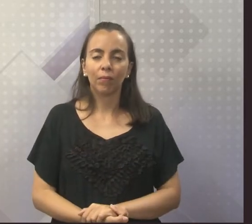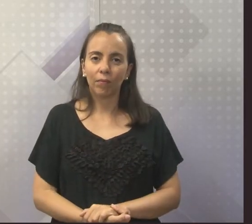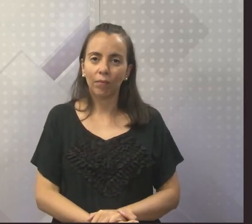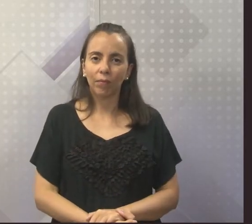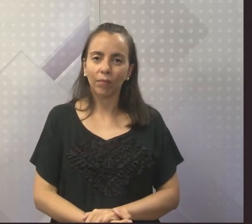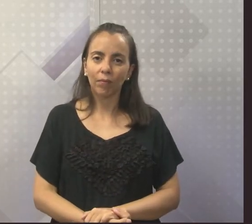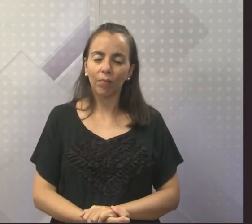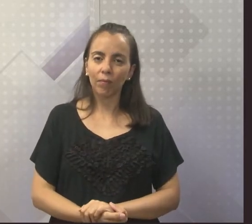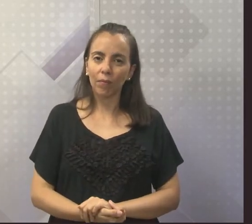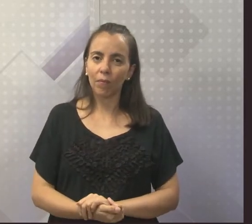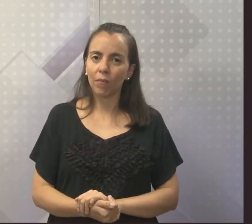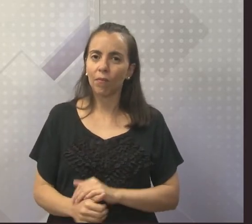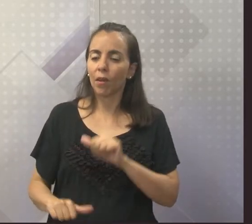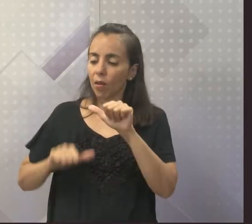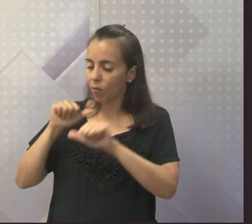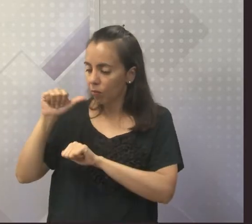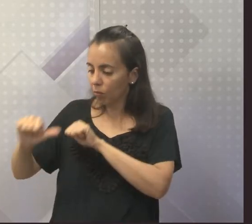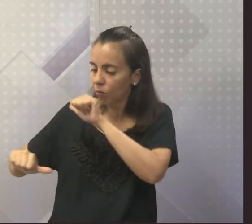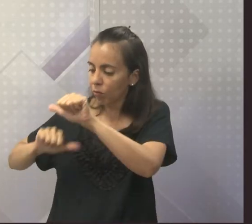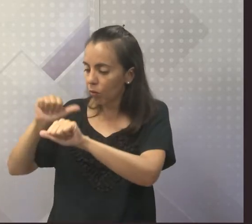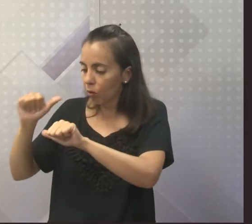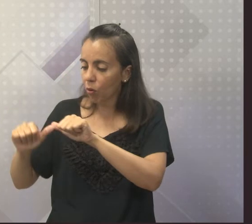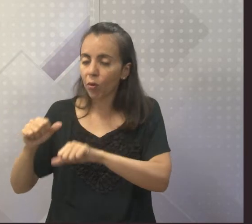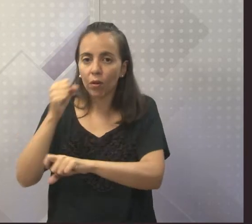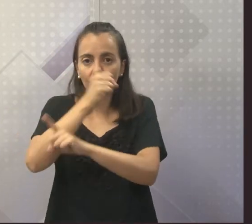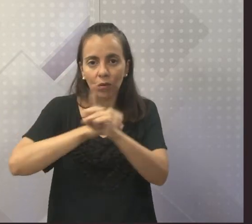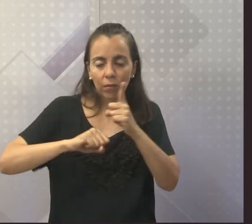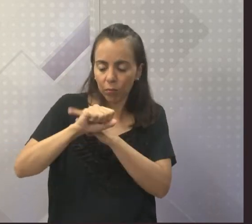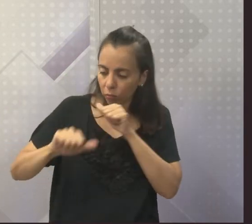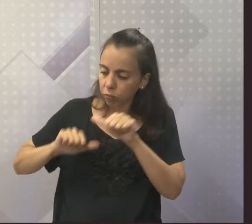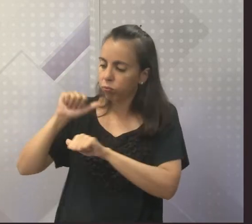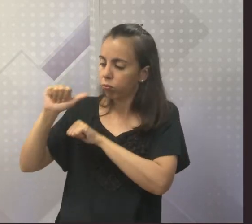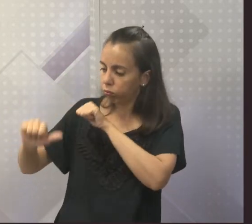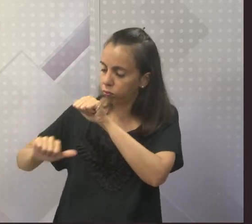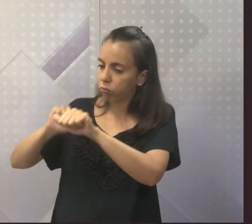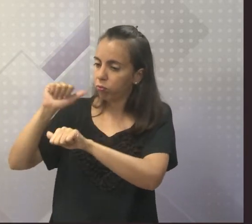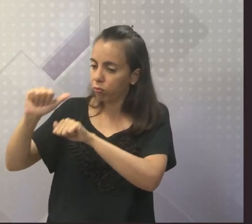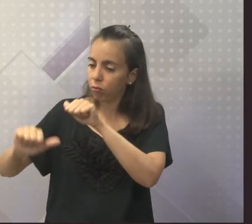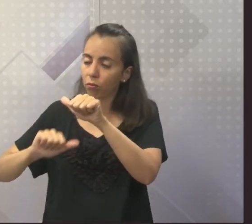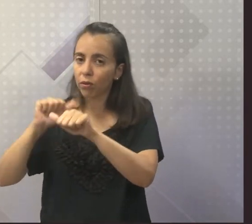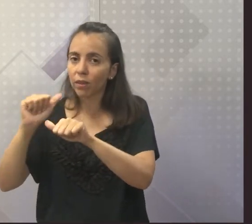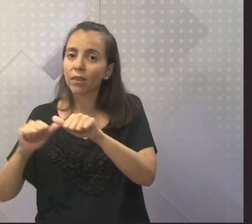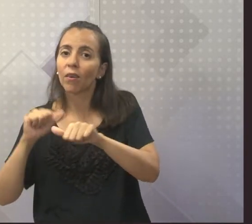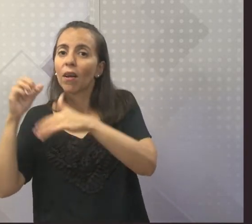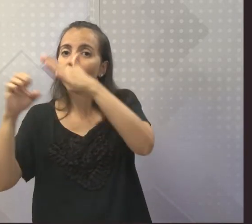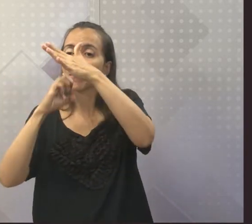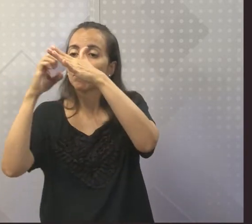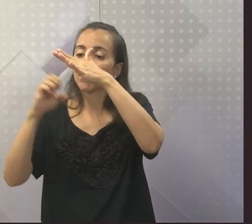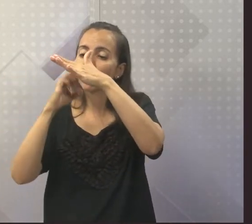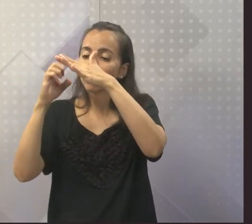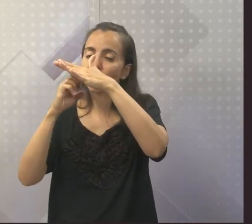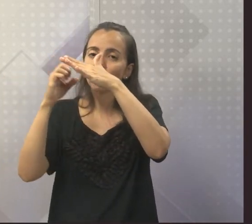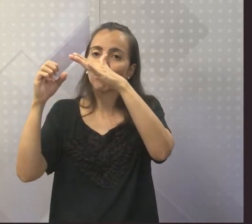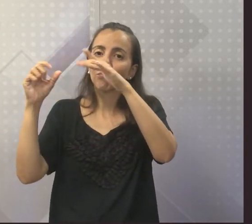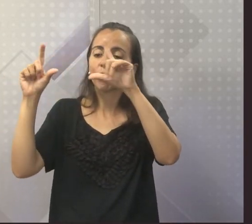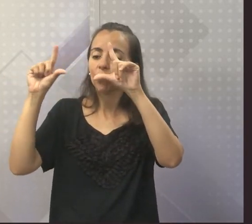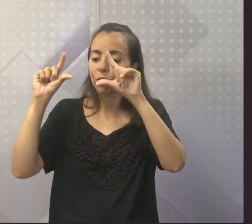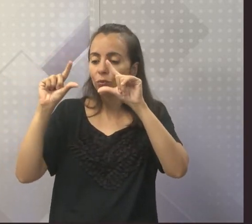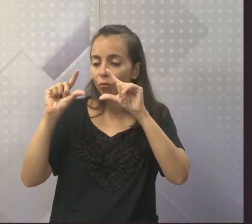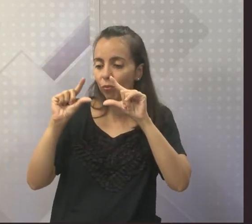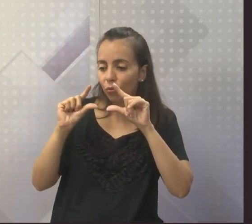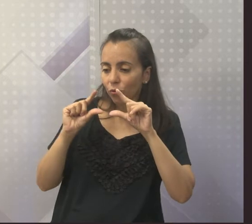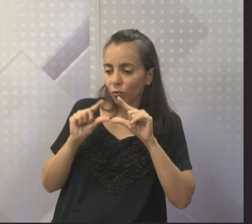As diversas mudanças na sociedade fez com que seus negócios decaíssem, né? Diminuindo suas